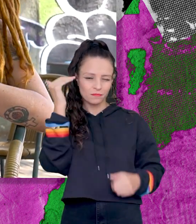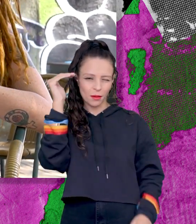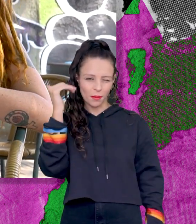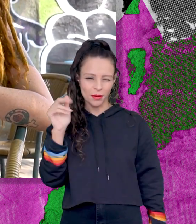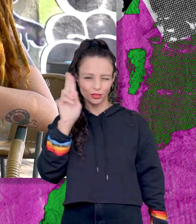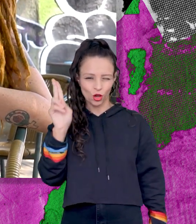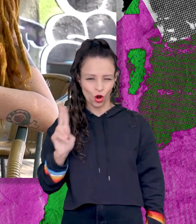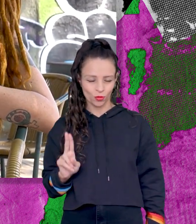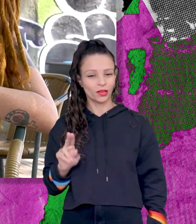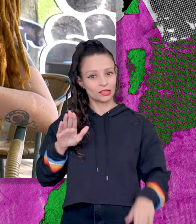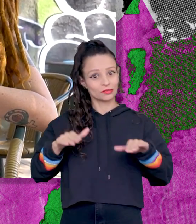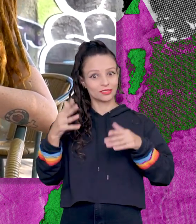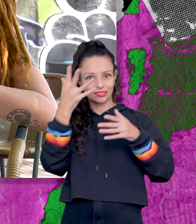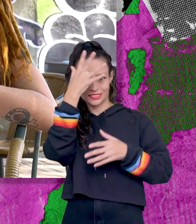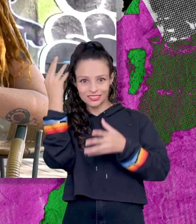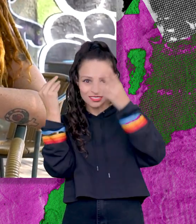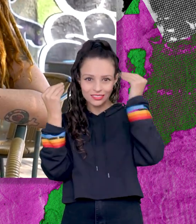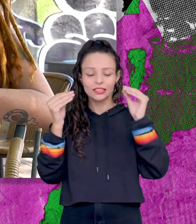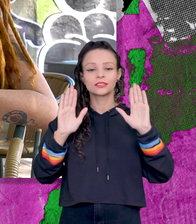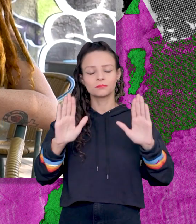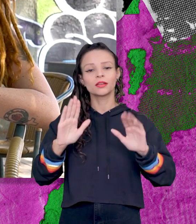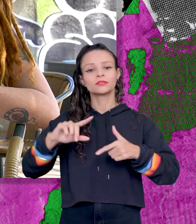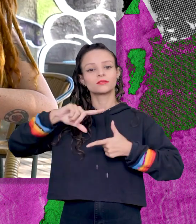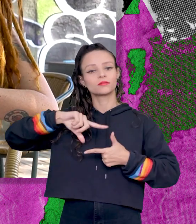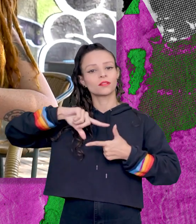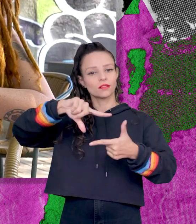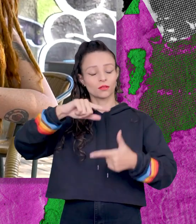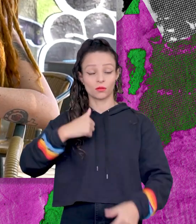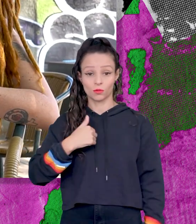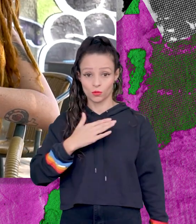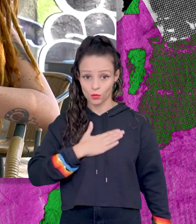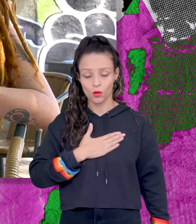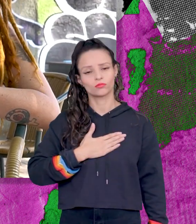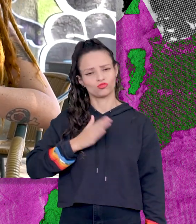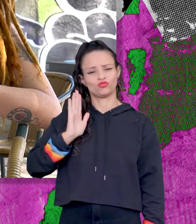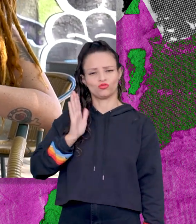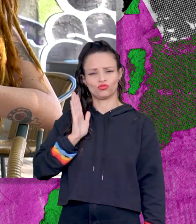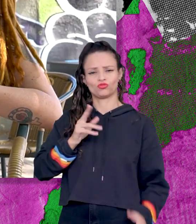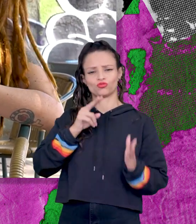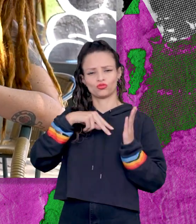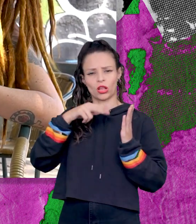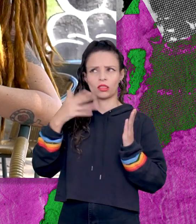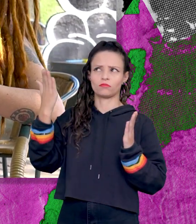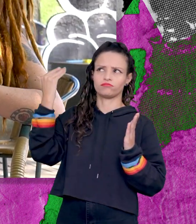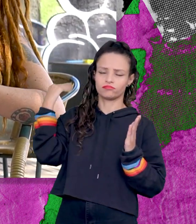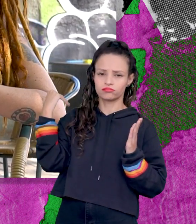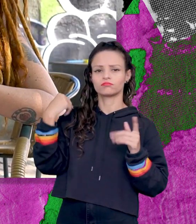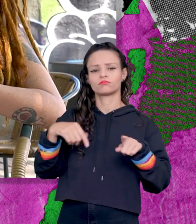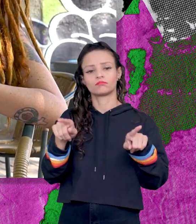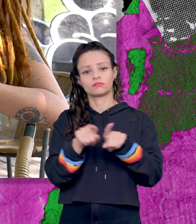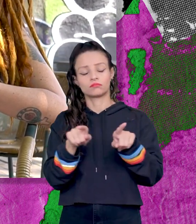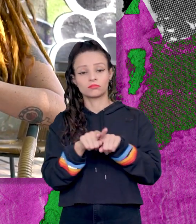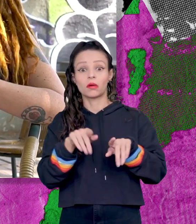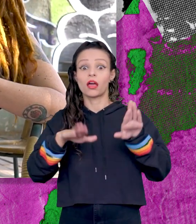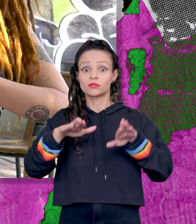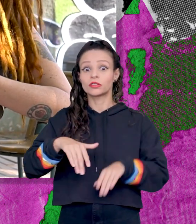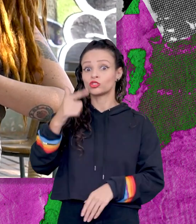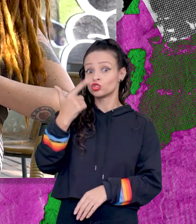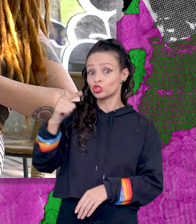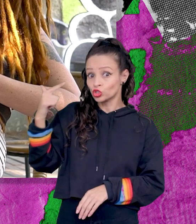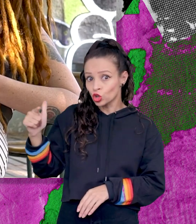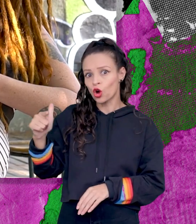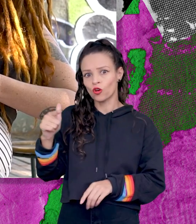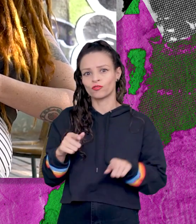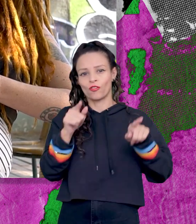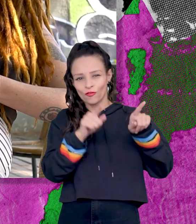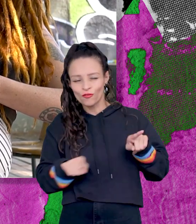lembrar, então a gente acaba esquecendo. Mas assim, dos clássicos que eu gosto bastante, que eu já li há muito tempo atrás e já li de novo